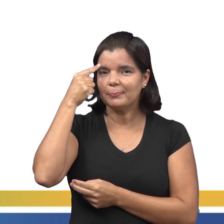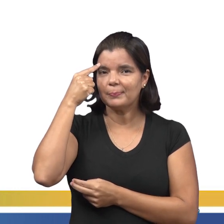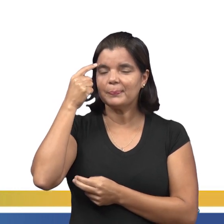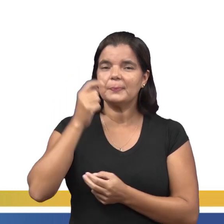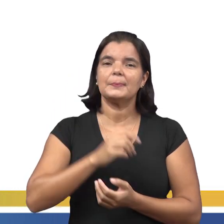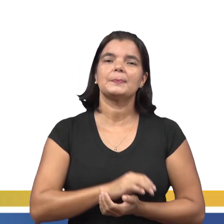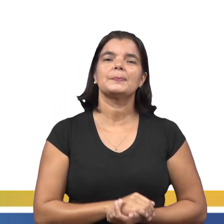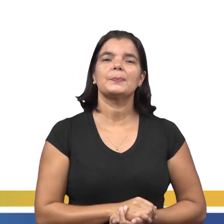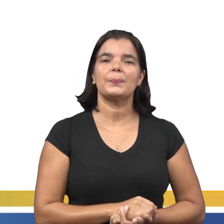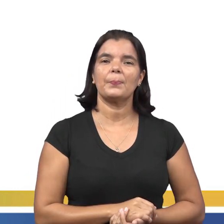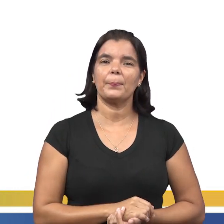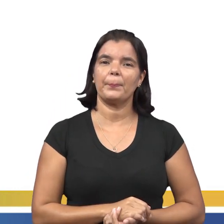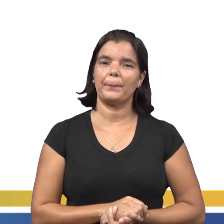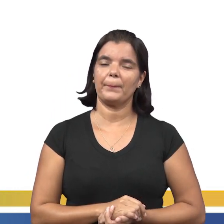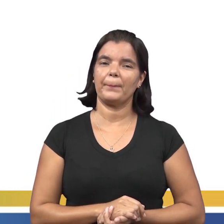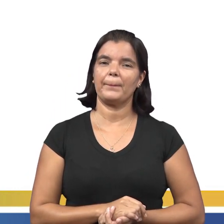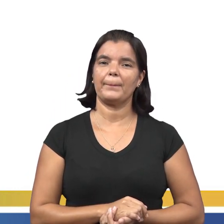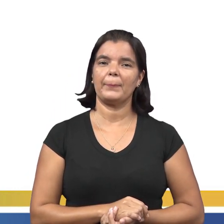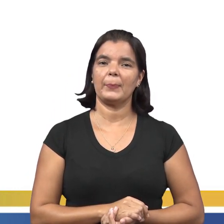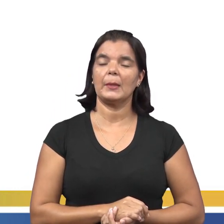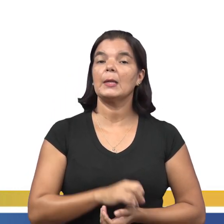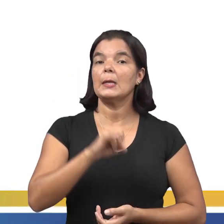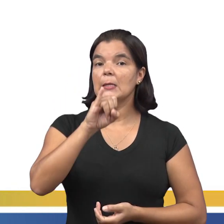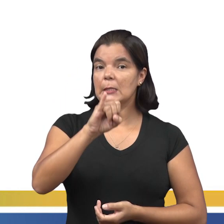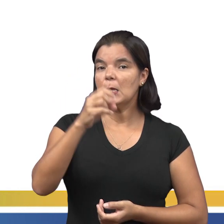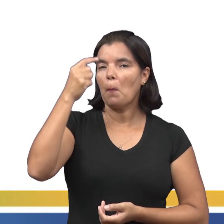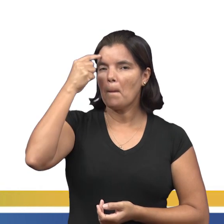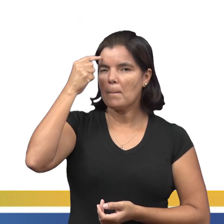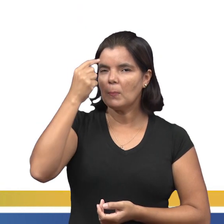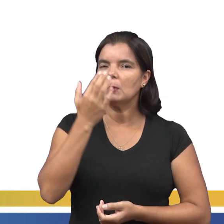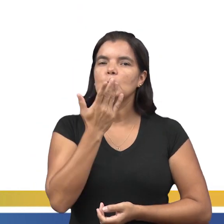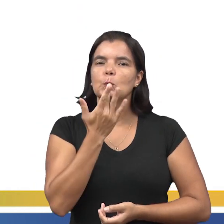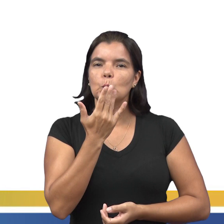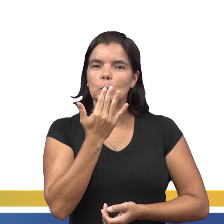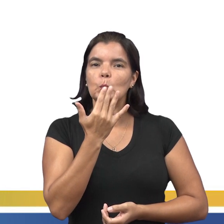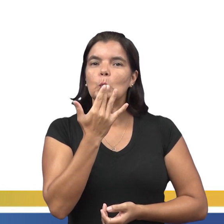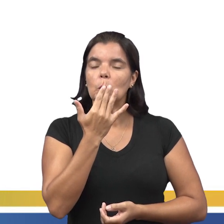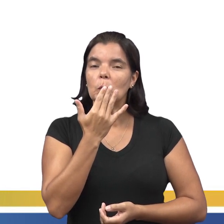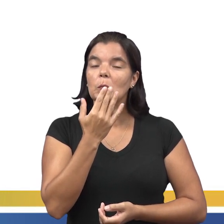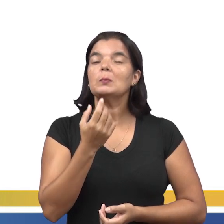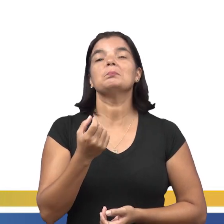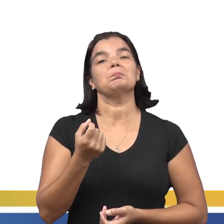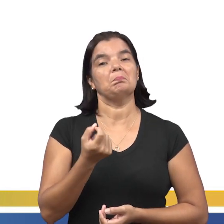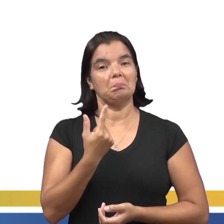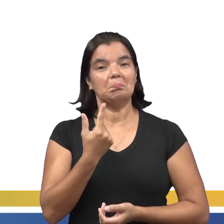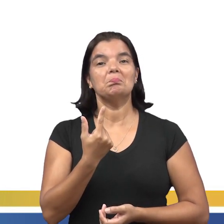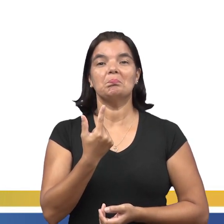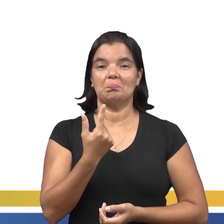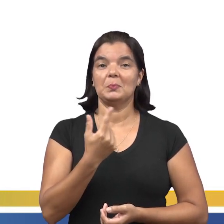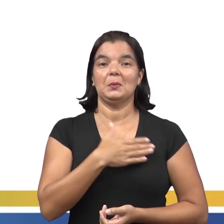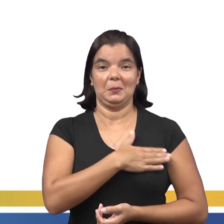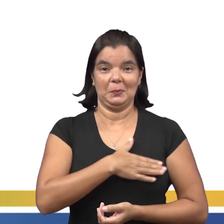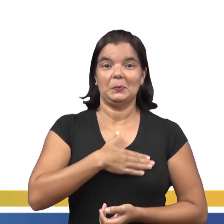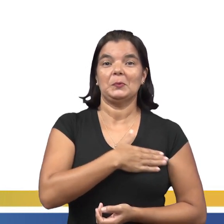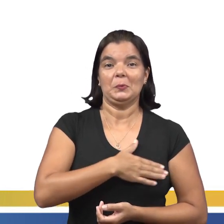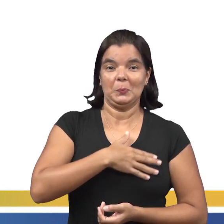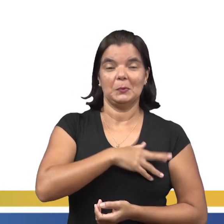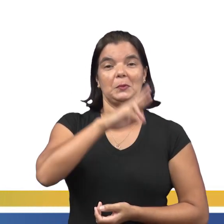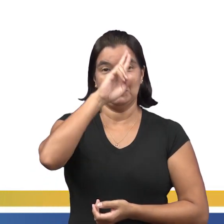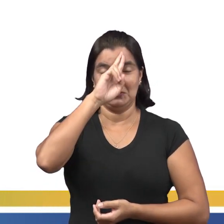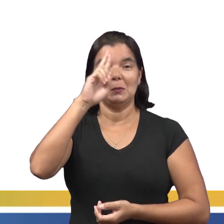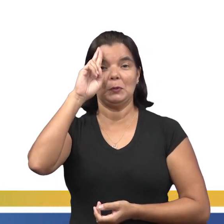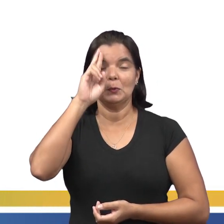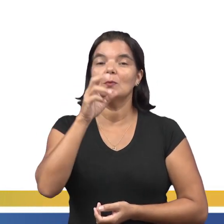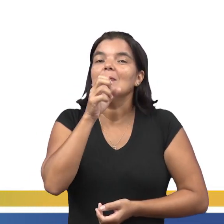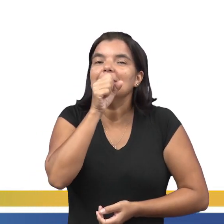pensou? Se você pensou na cor, houve uma coincidência aí, né? Os que gostam de história estão em